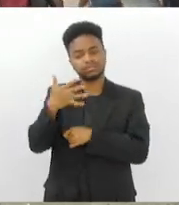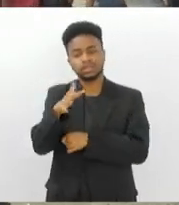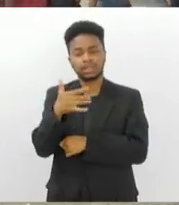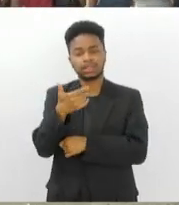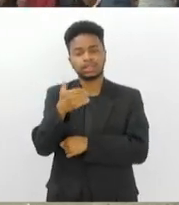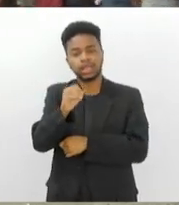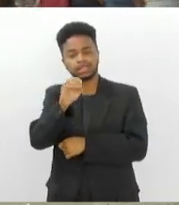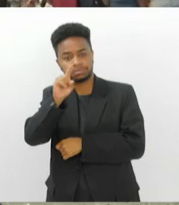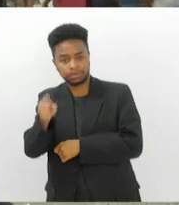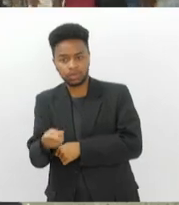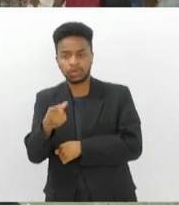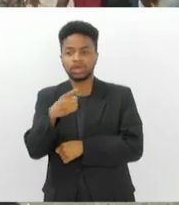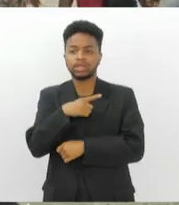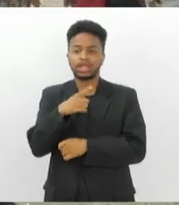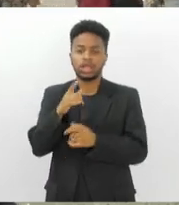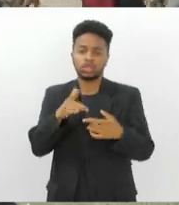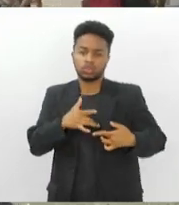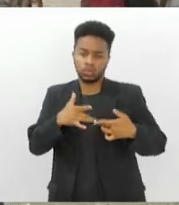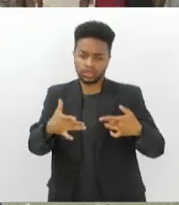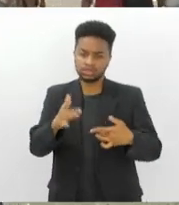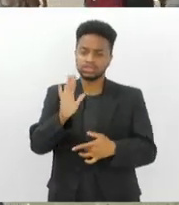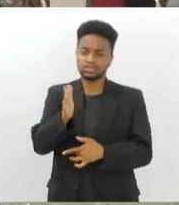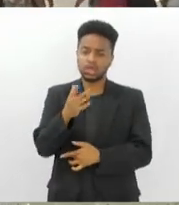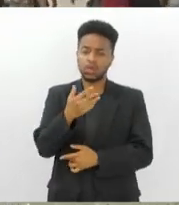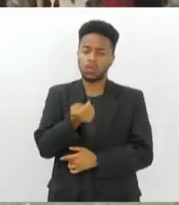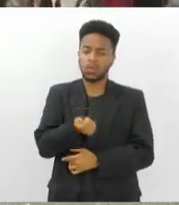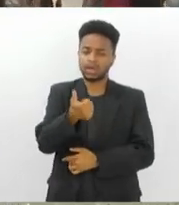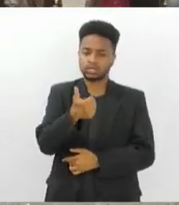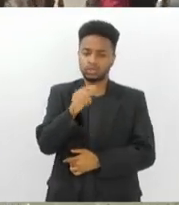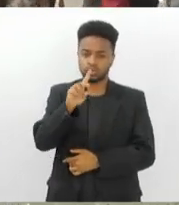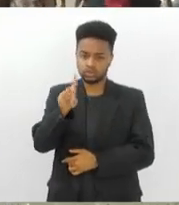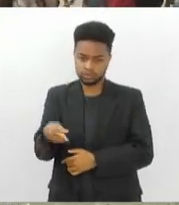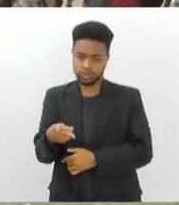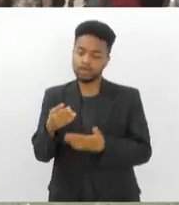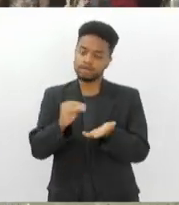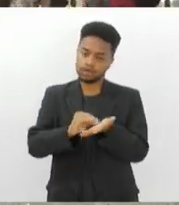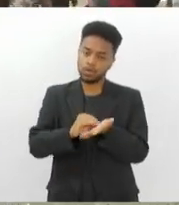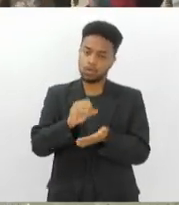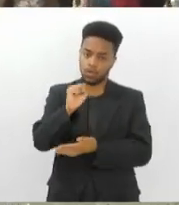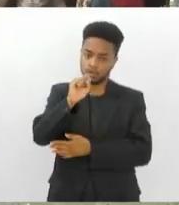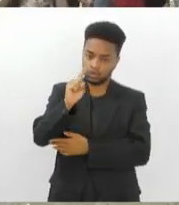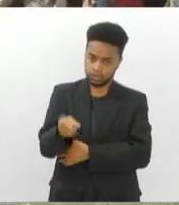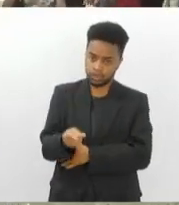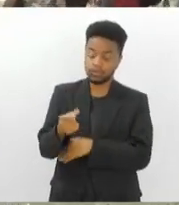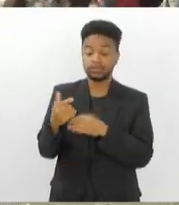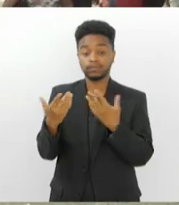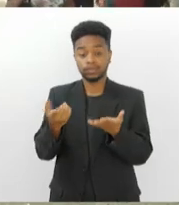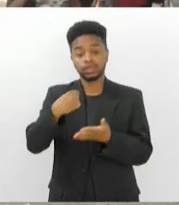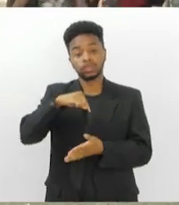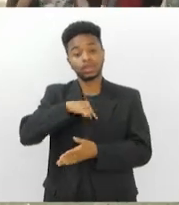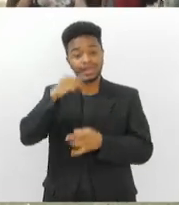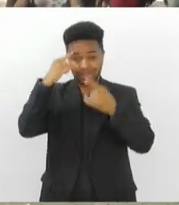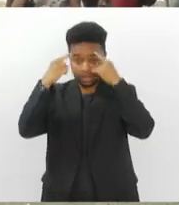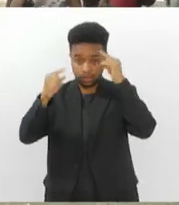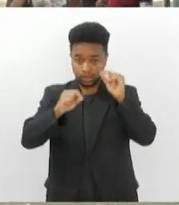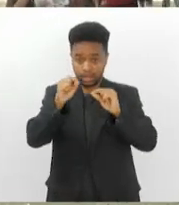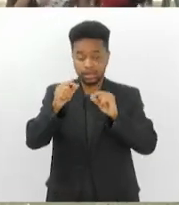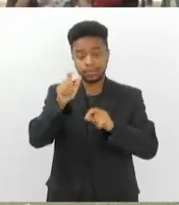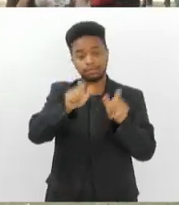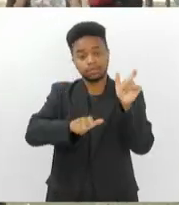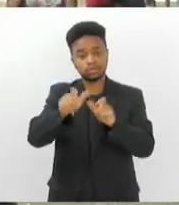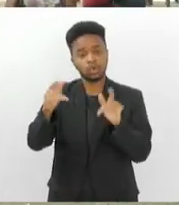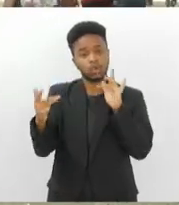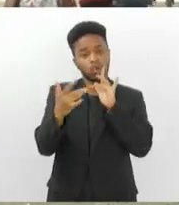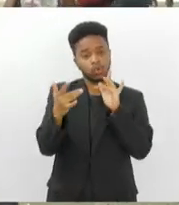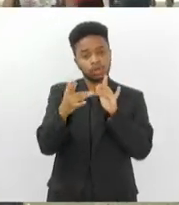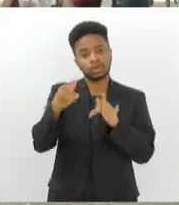Nós já recebemos a doação de quase 2 mil, ainda falta 8 mil. E a ideia é que as pessoas entrem em contato com a gente,